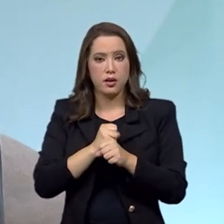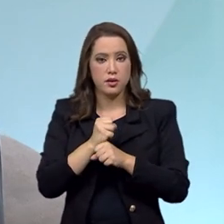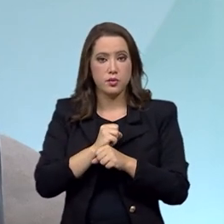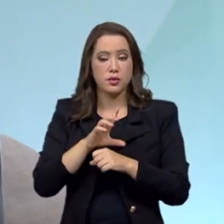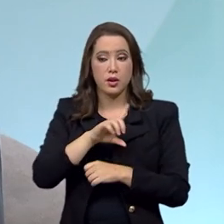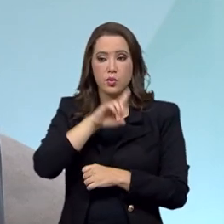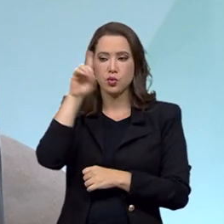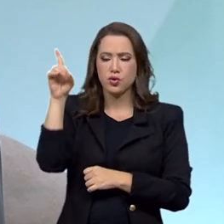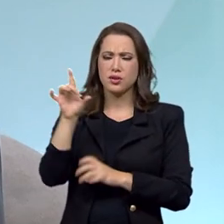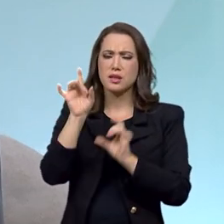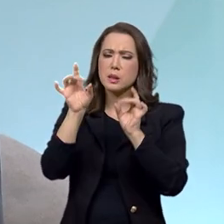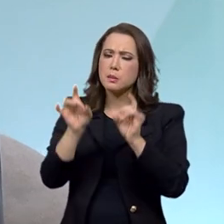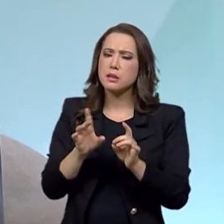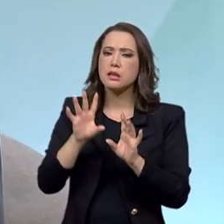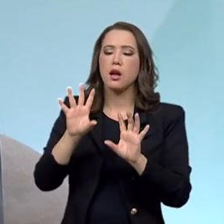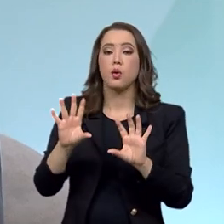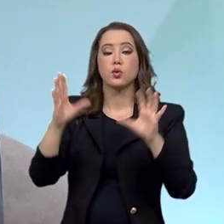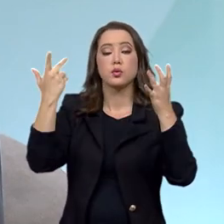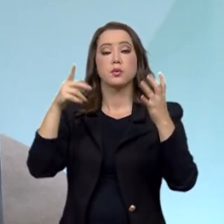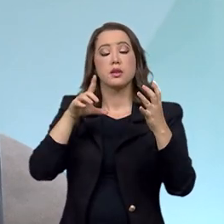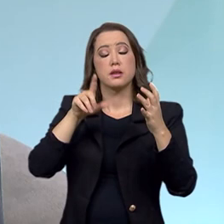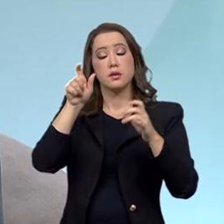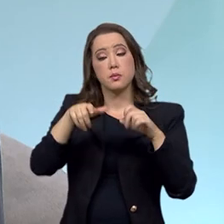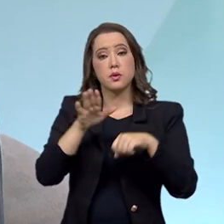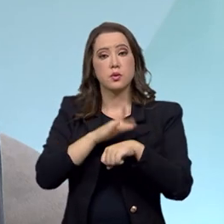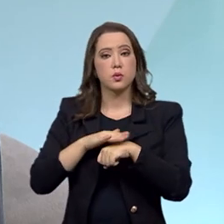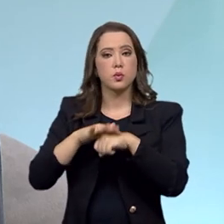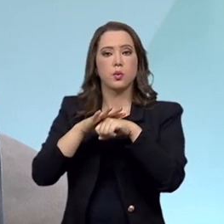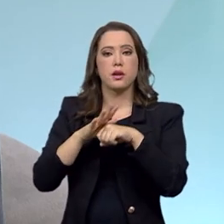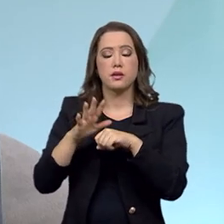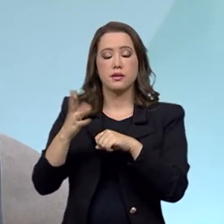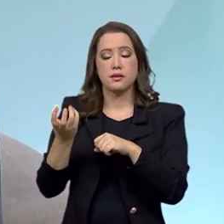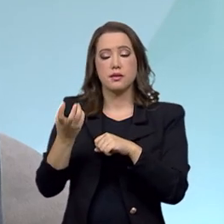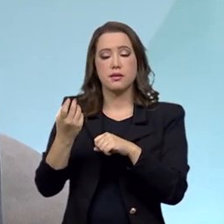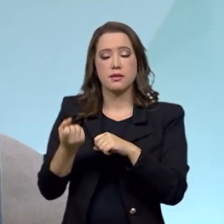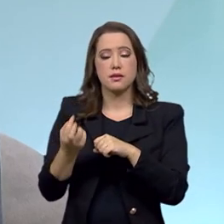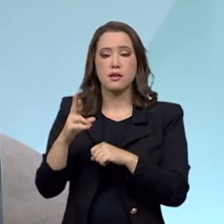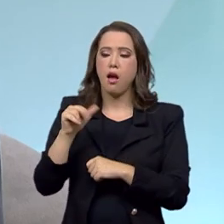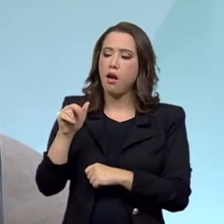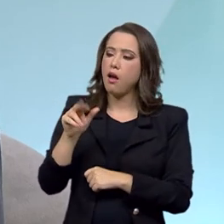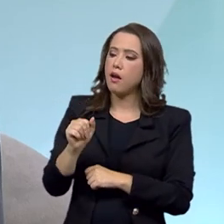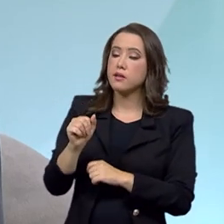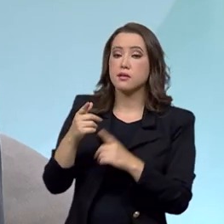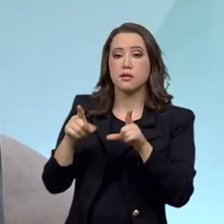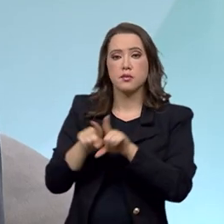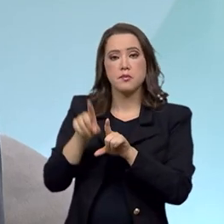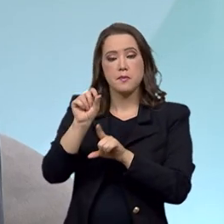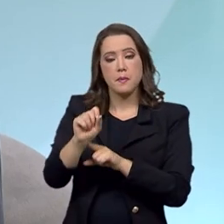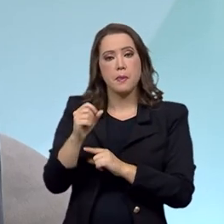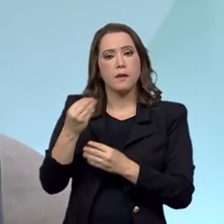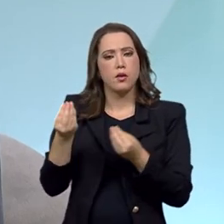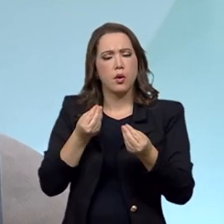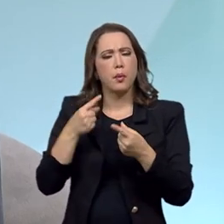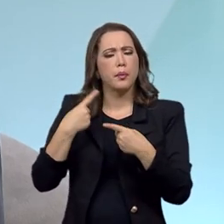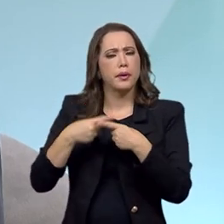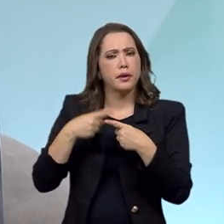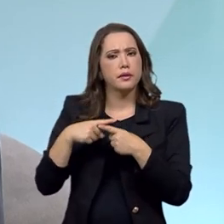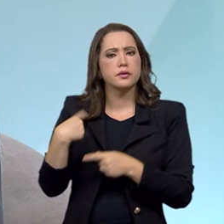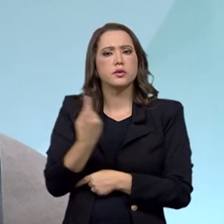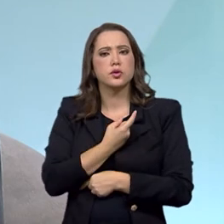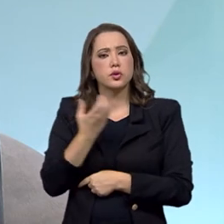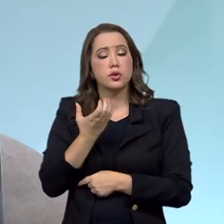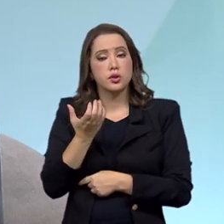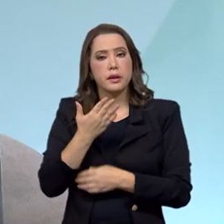nós lançamos uma exposição cultural de fotografias e obras literárias produzidas por pessoas com doenças raras justamente para